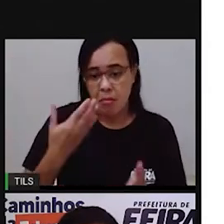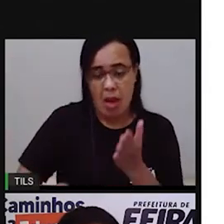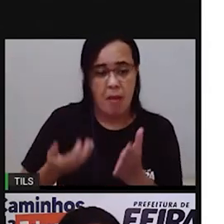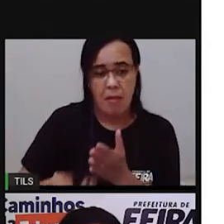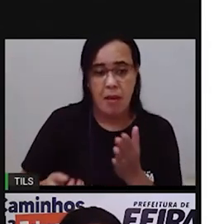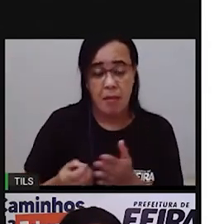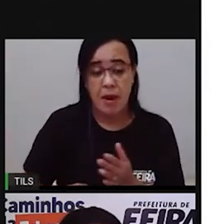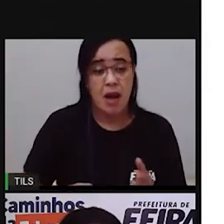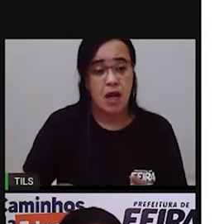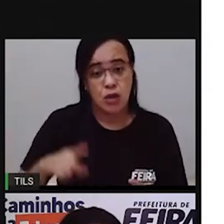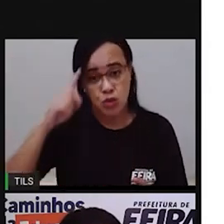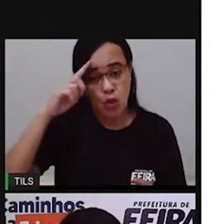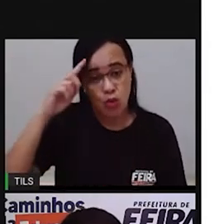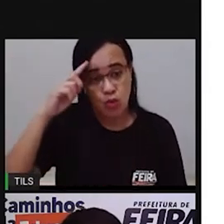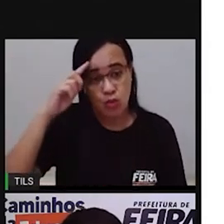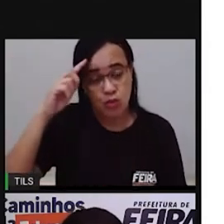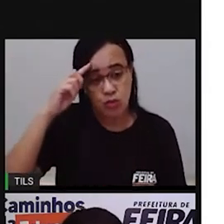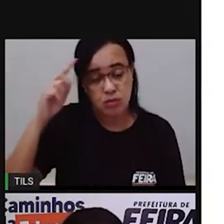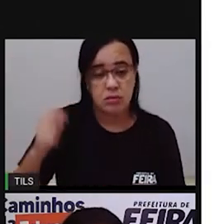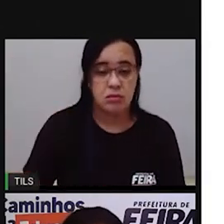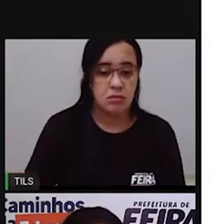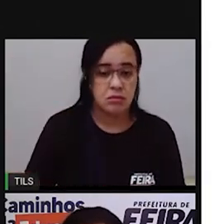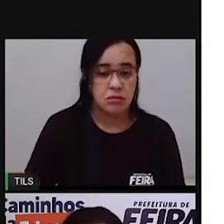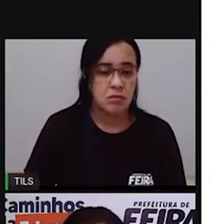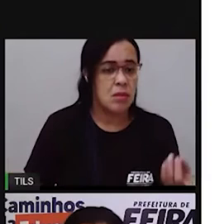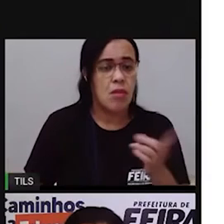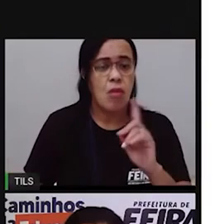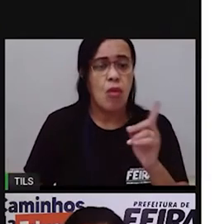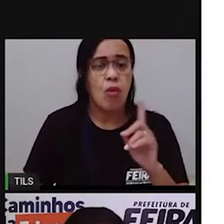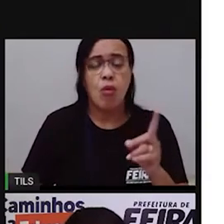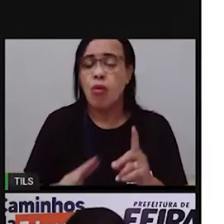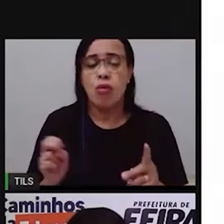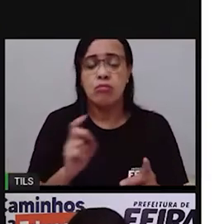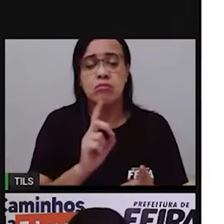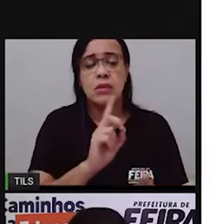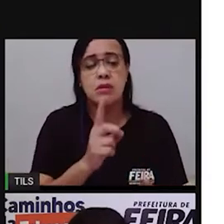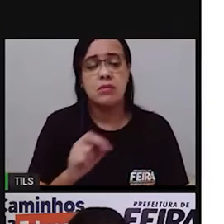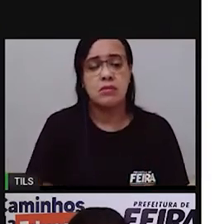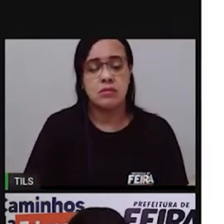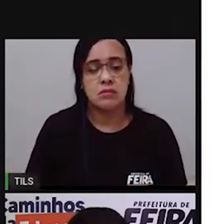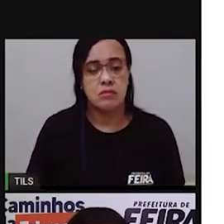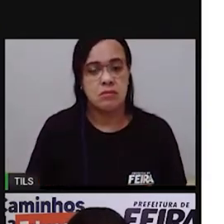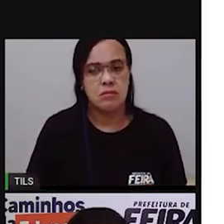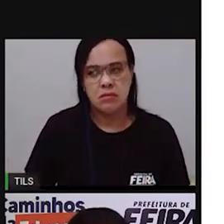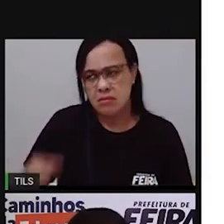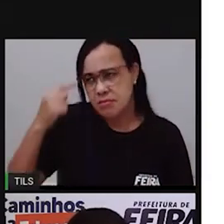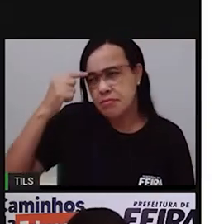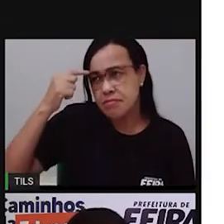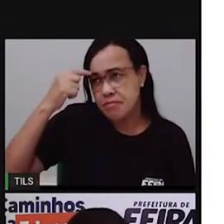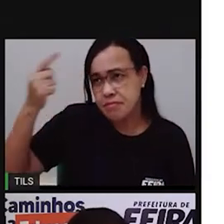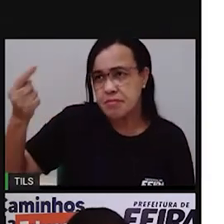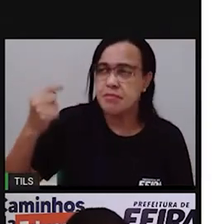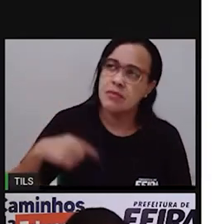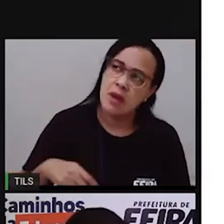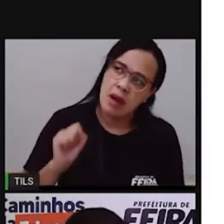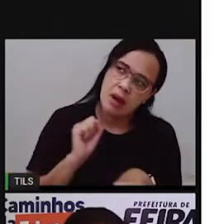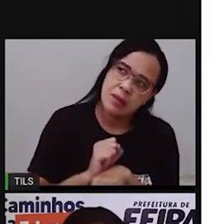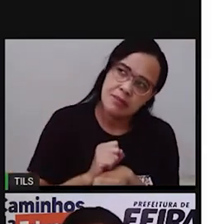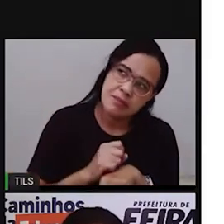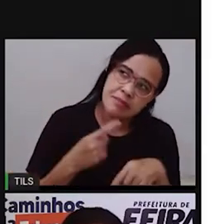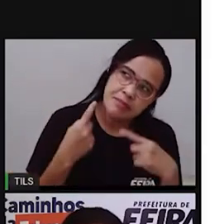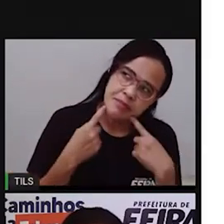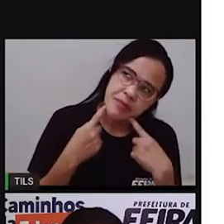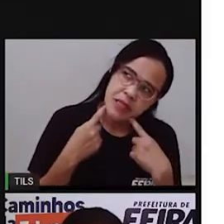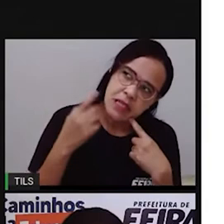você já pensou em contar quantos litros de água a sua família você